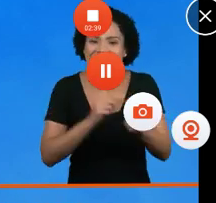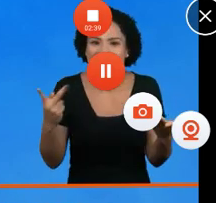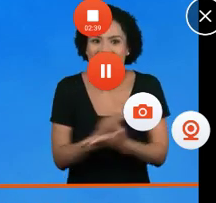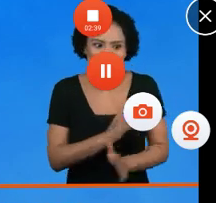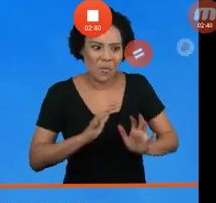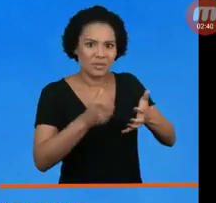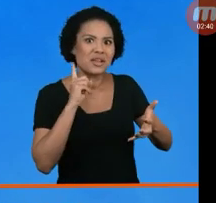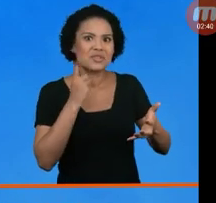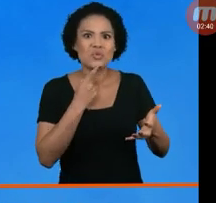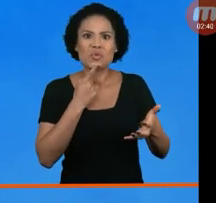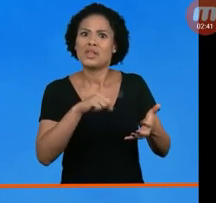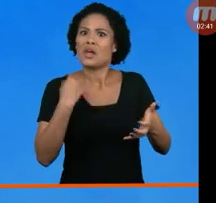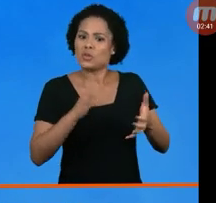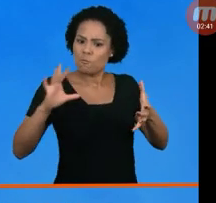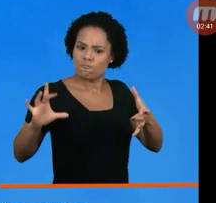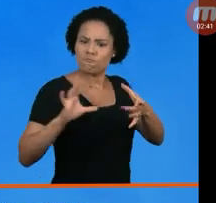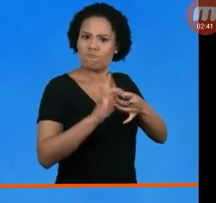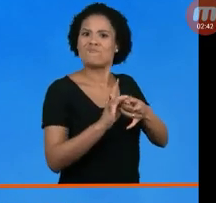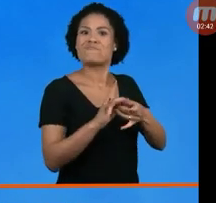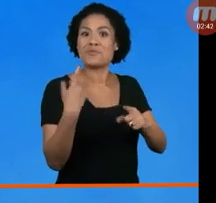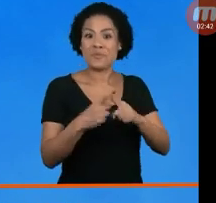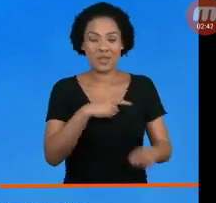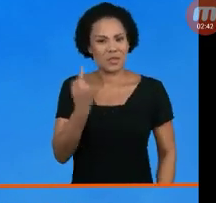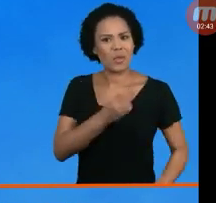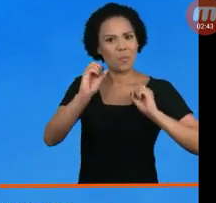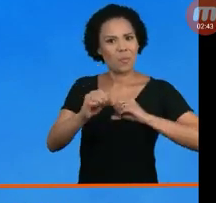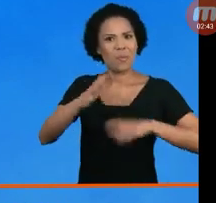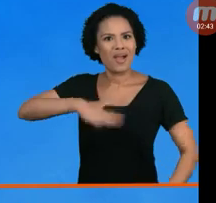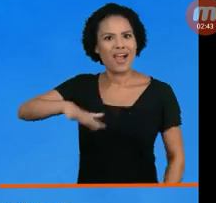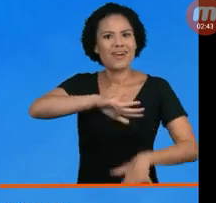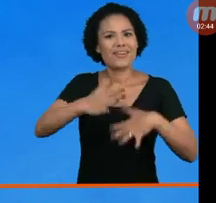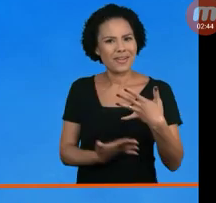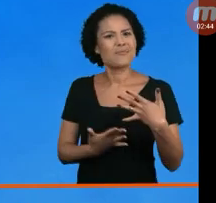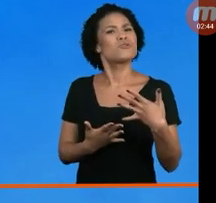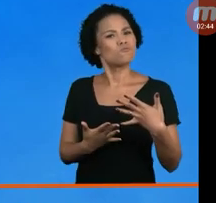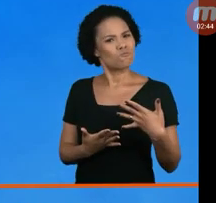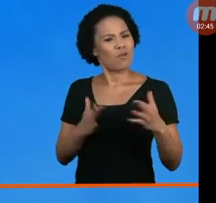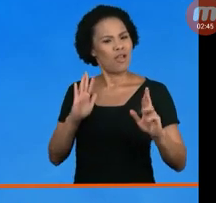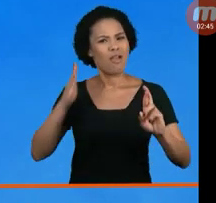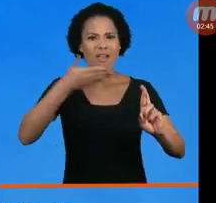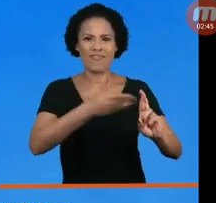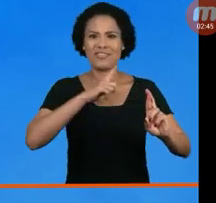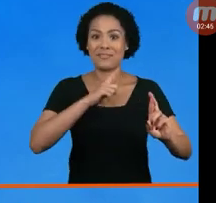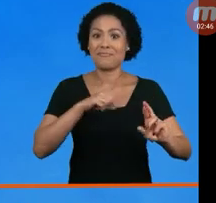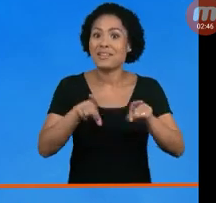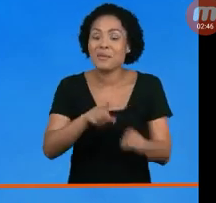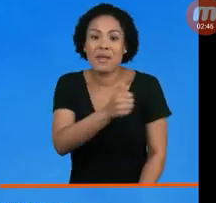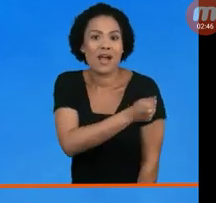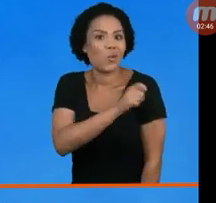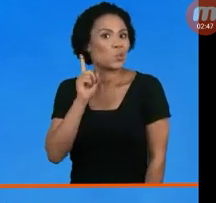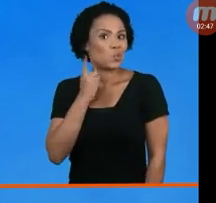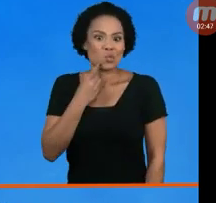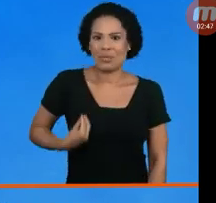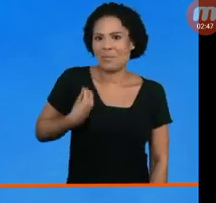Afinal de contas, nós somos referência no ensino superior na área da Libras, inclusive com muitos alunos surdos em nossos cursos.